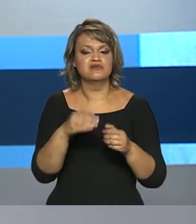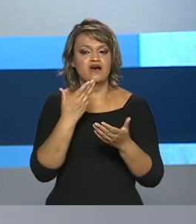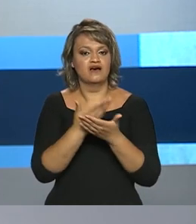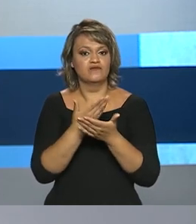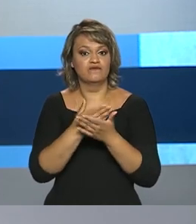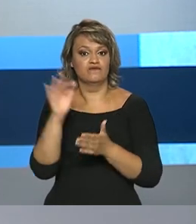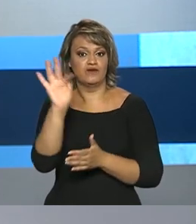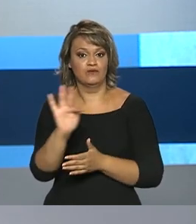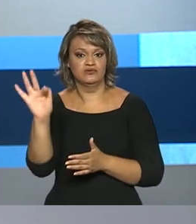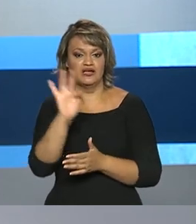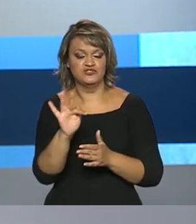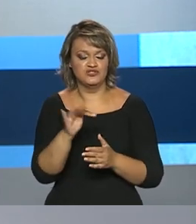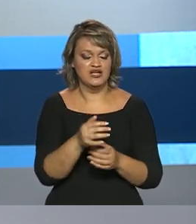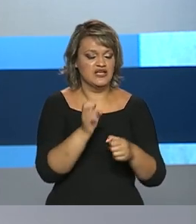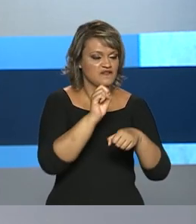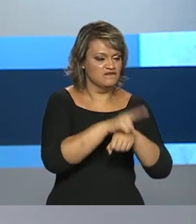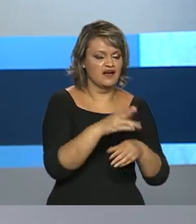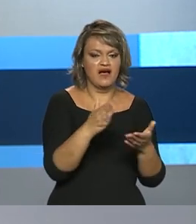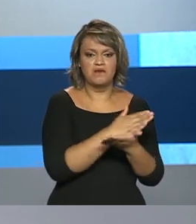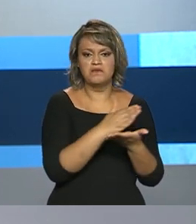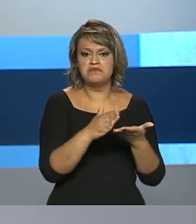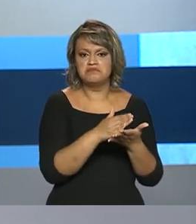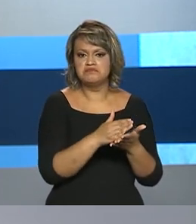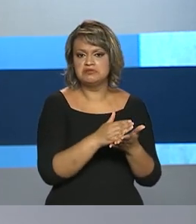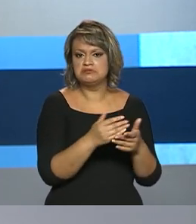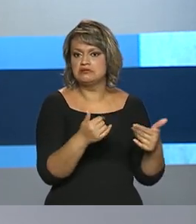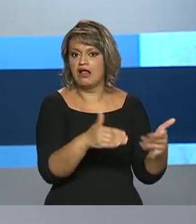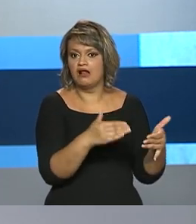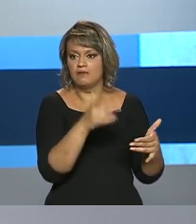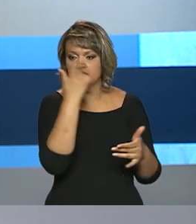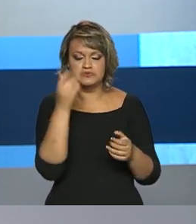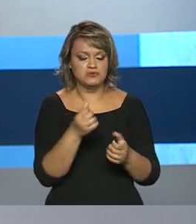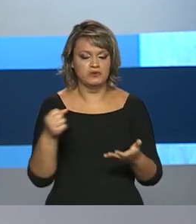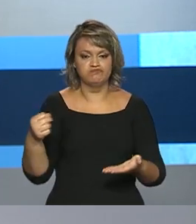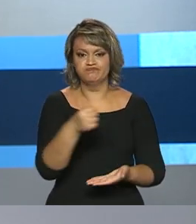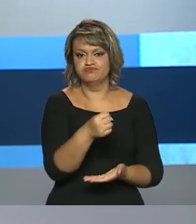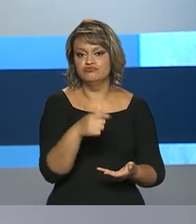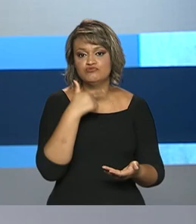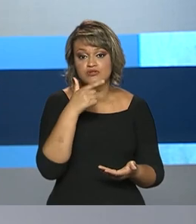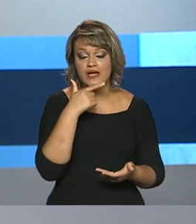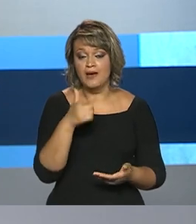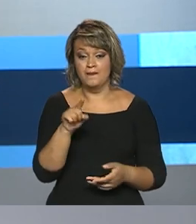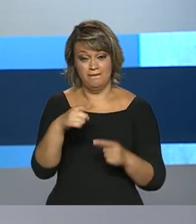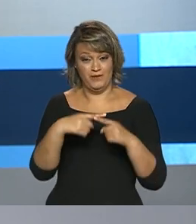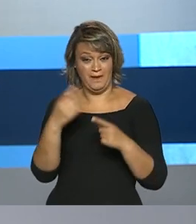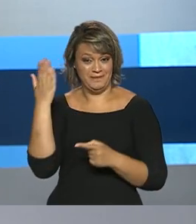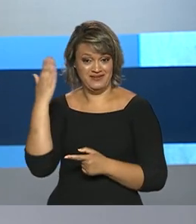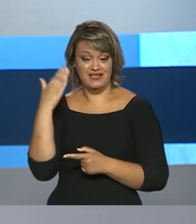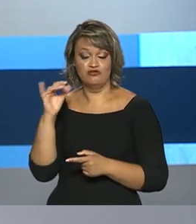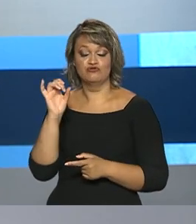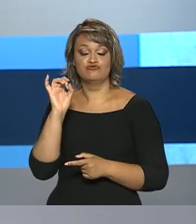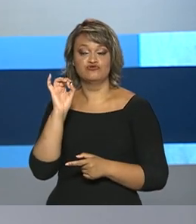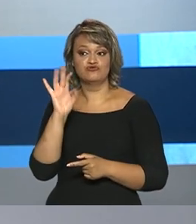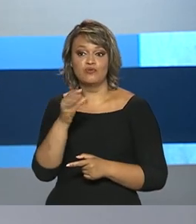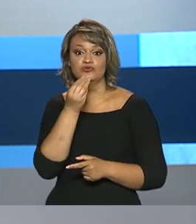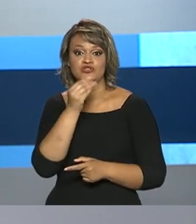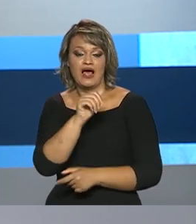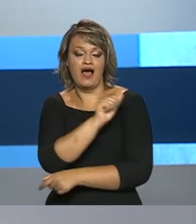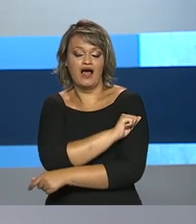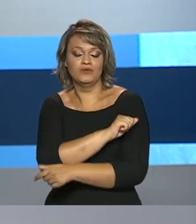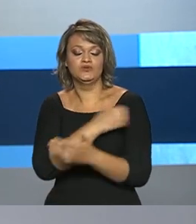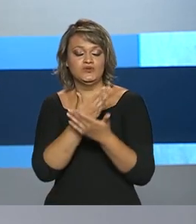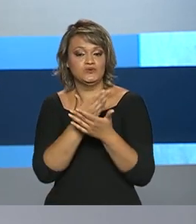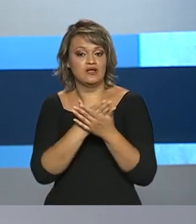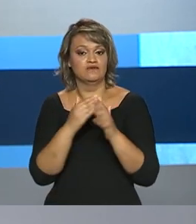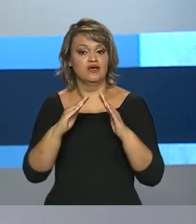de vagas ociosas em universidades privadas. Antes, só podiam participar estudantes que fizeram todo o ensino médio em